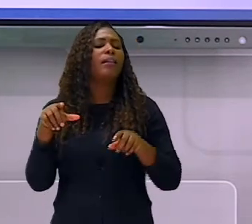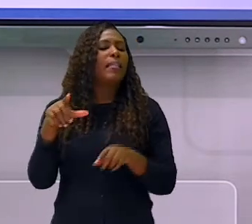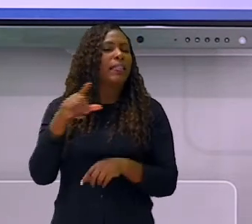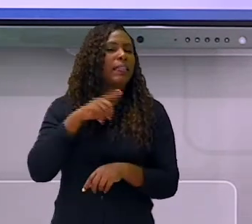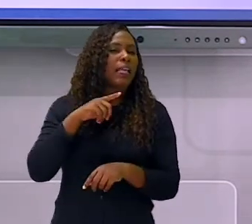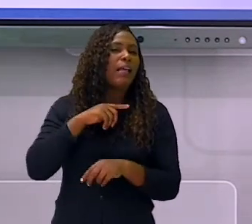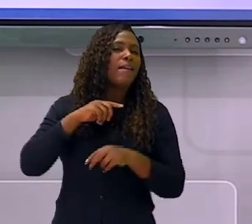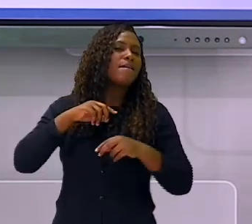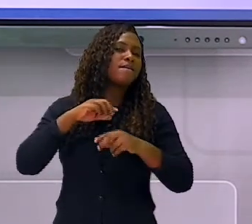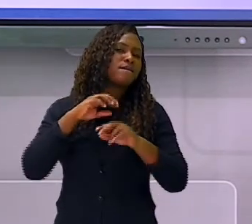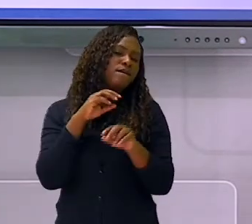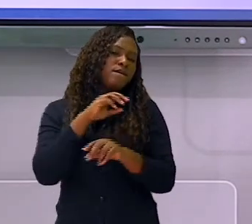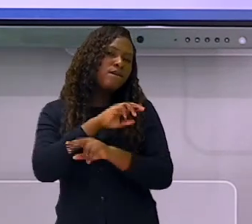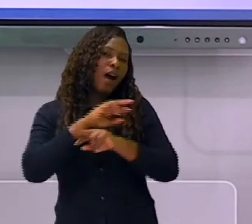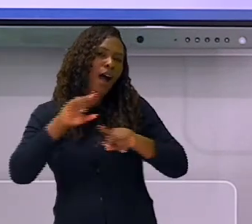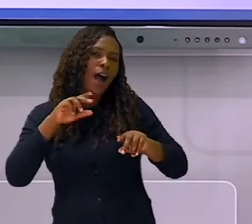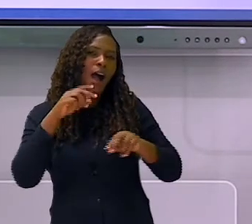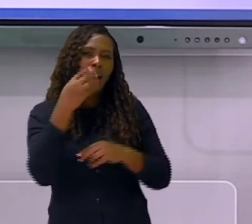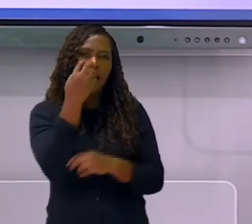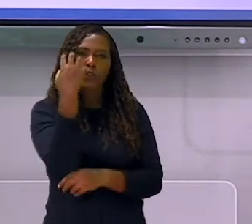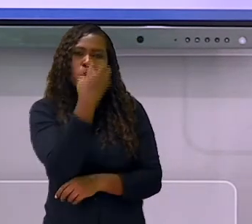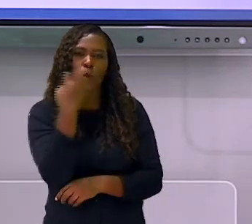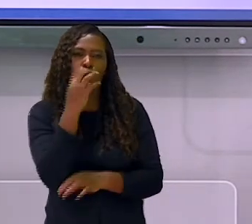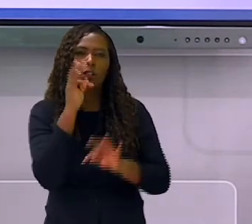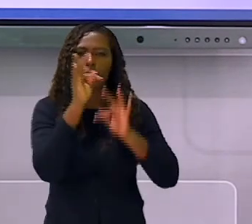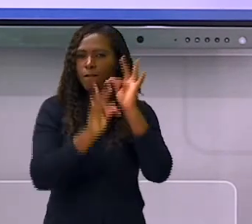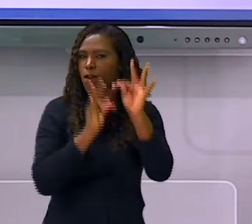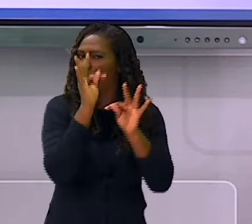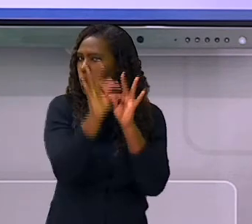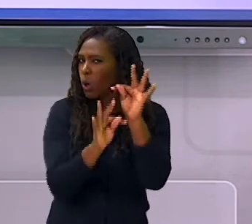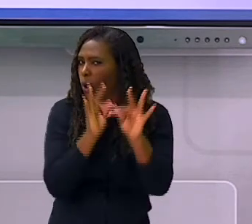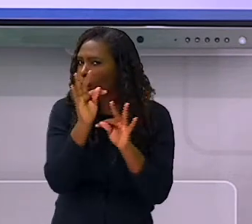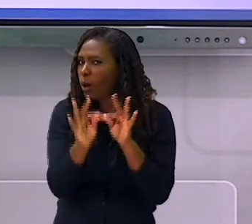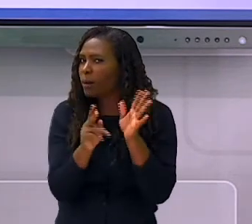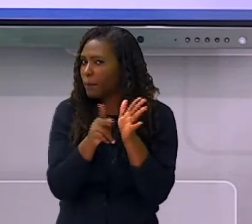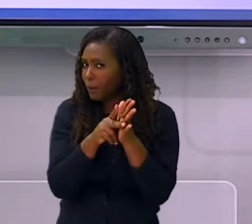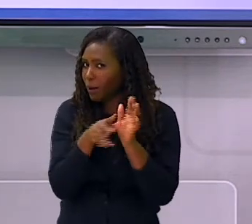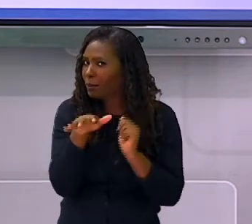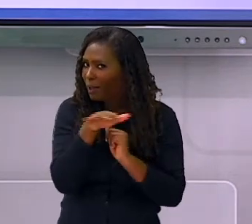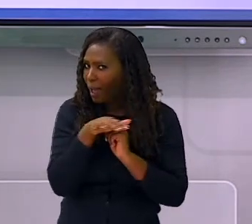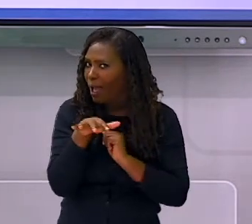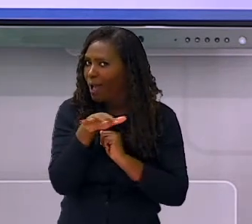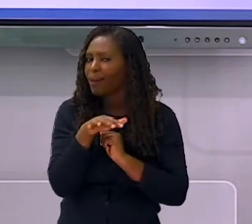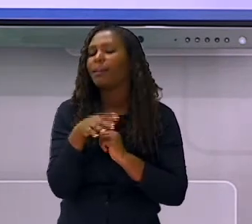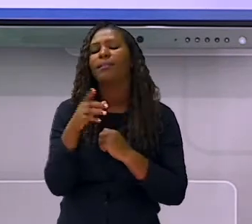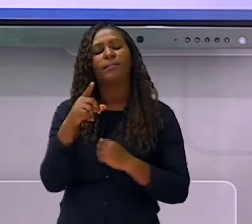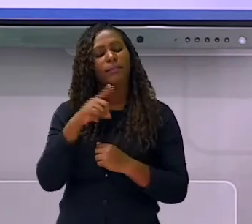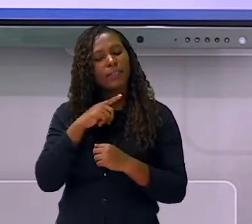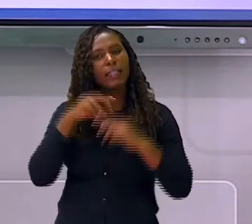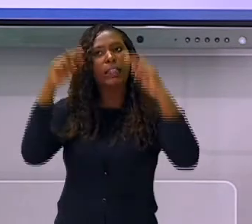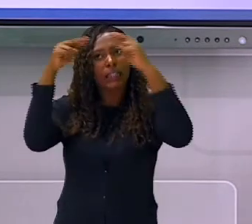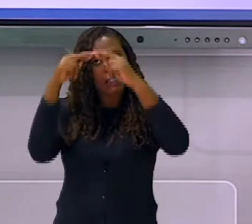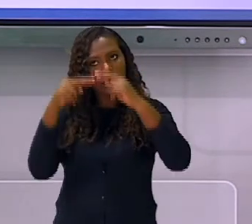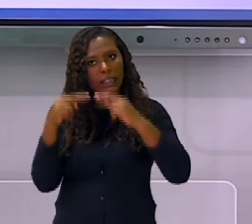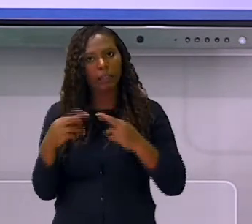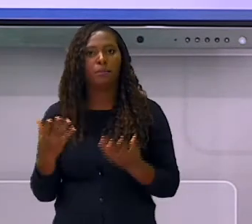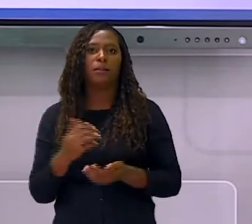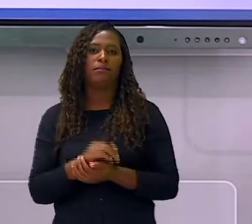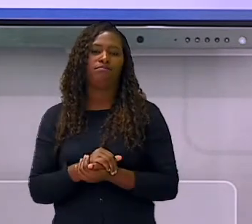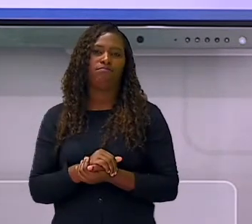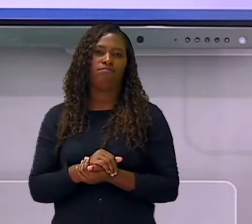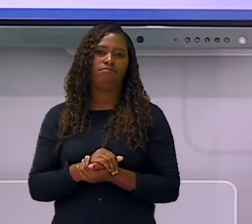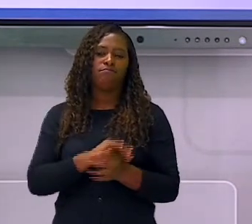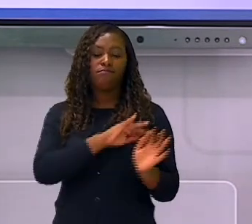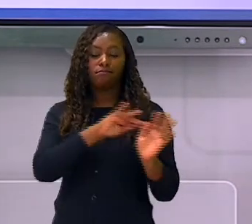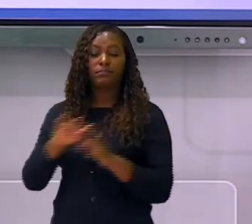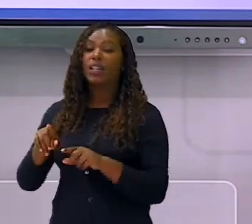de atividade com rimas. Sempre que possível, faça elogios a seu filho quando você perceber que ele está tentando,